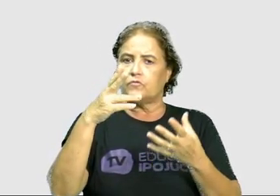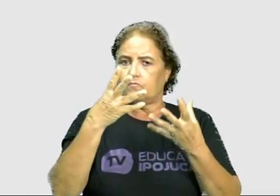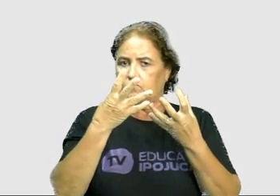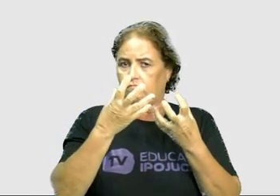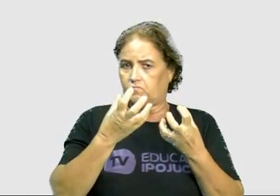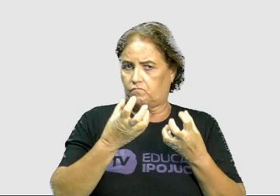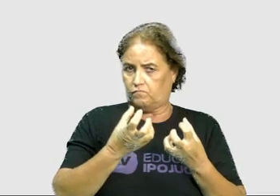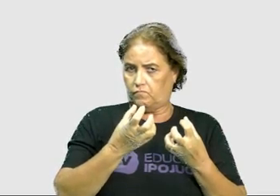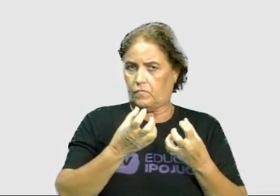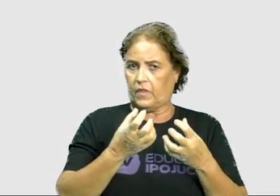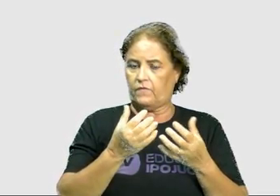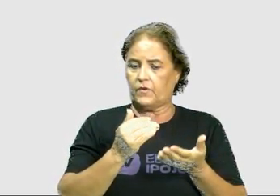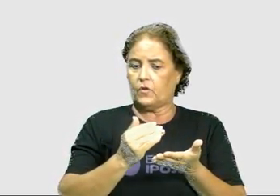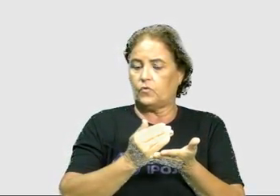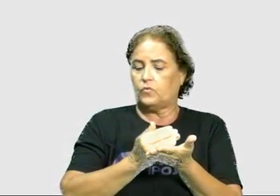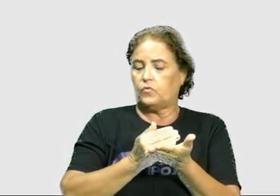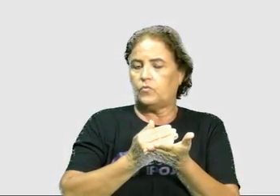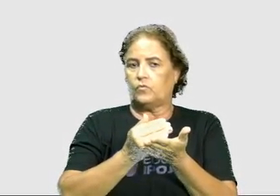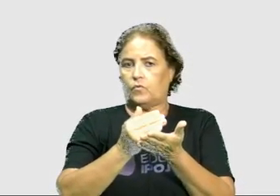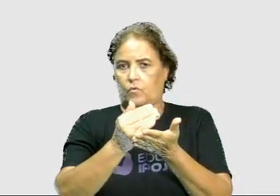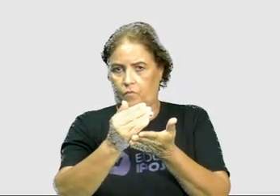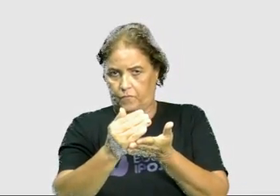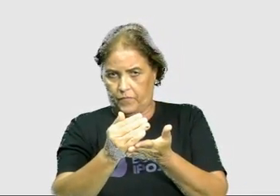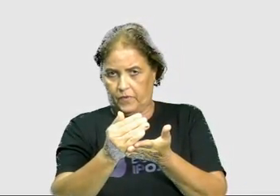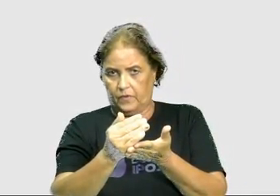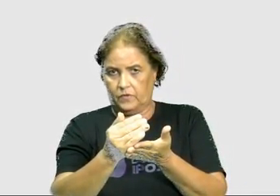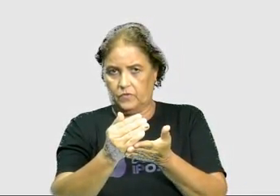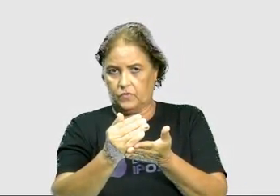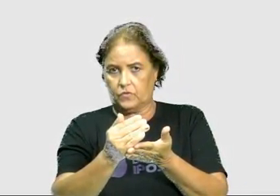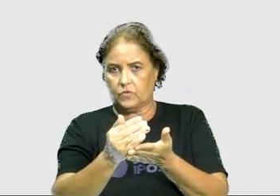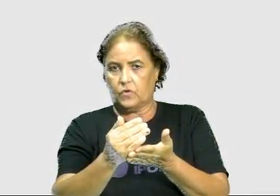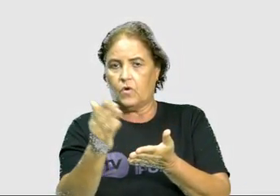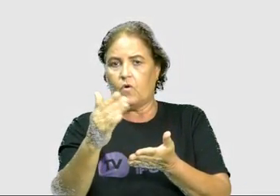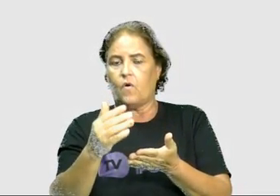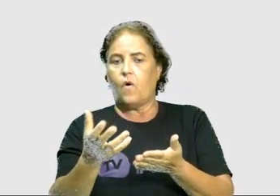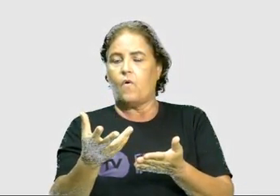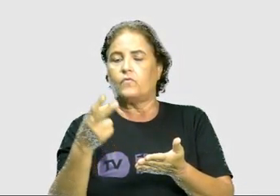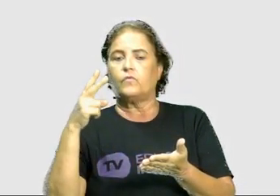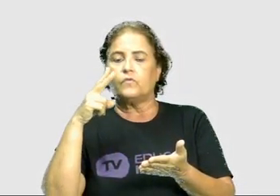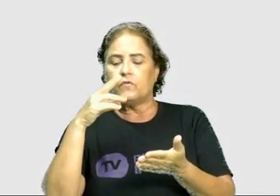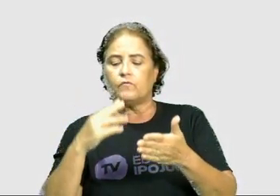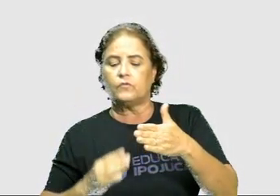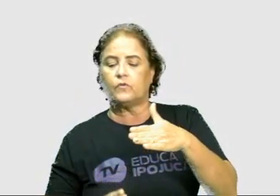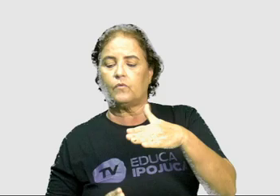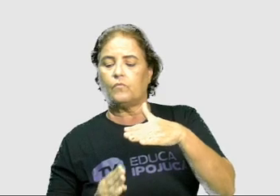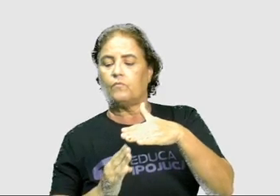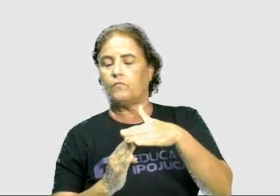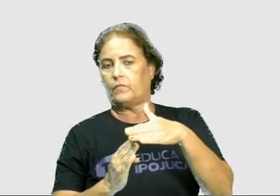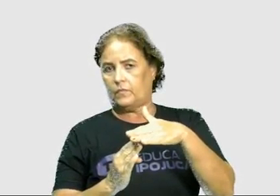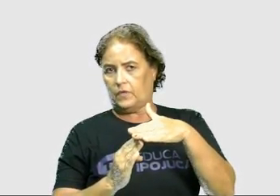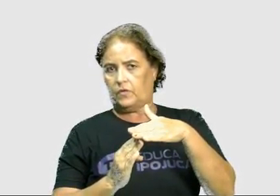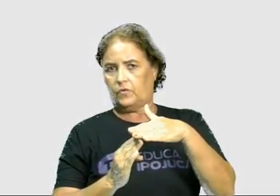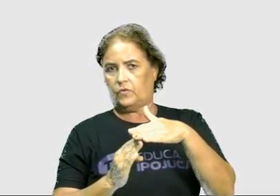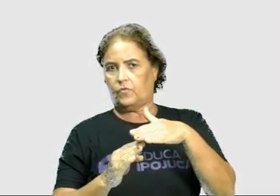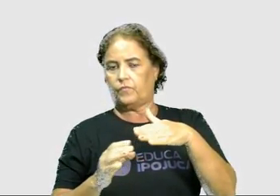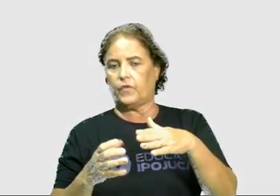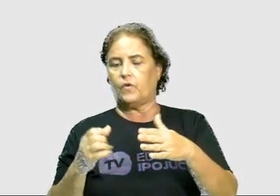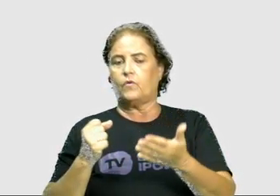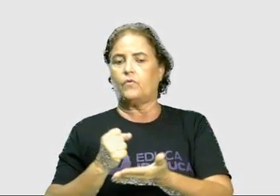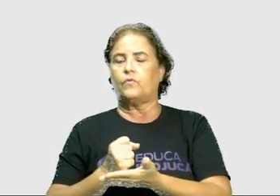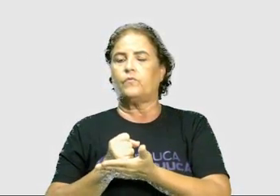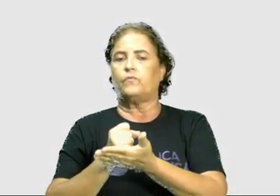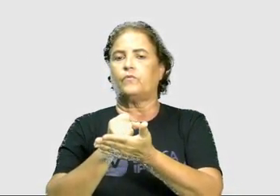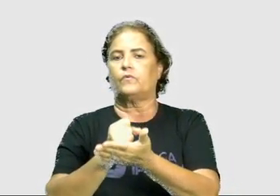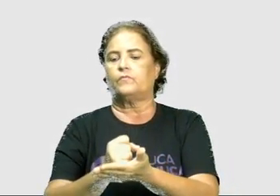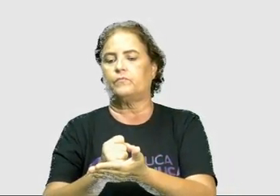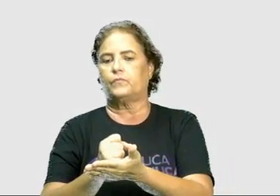lá no início. A força potente, ela fica no meio, é onde eu vou exercer minha força. E o ponto de apoio,